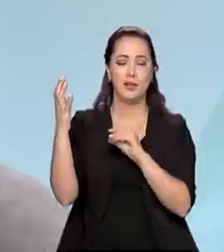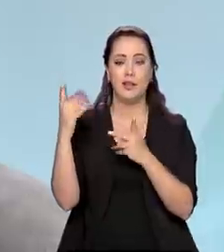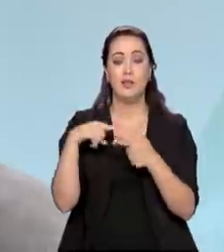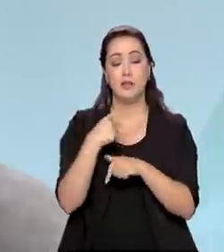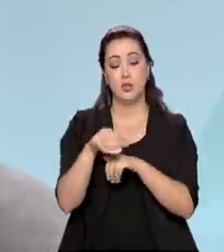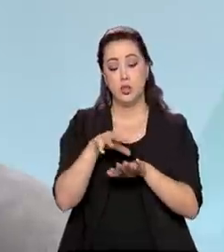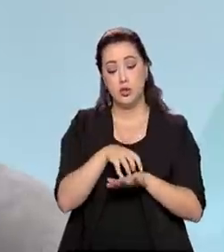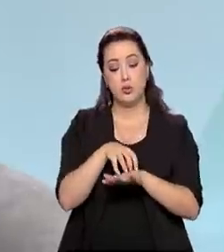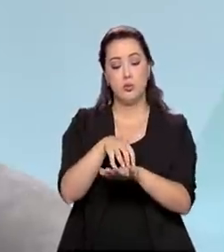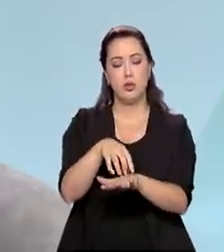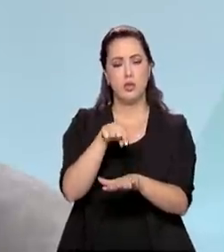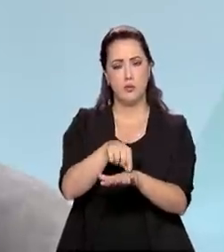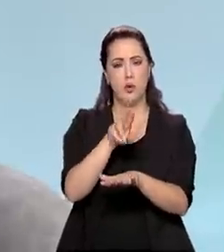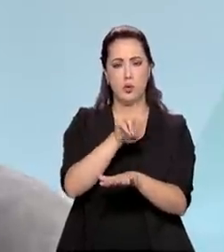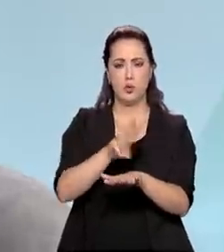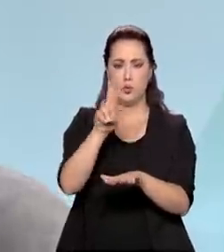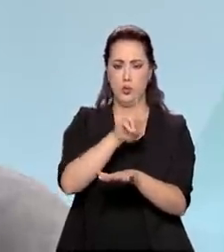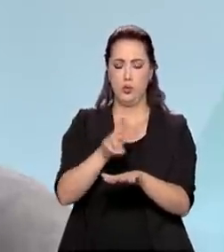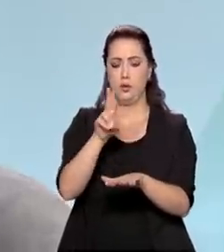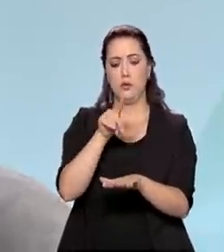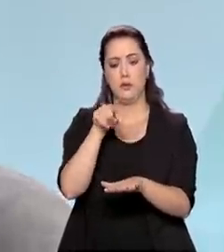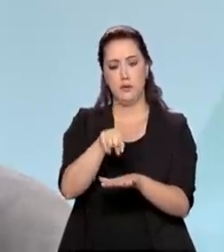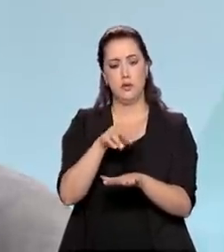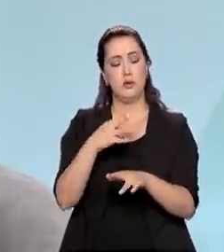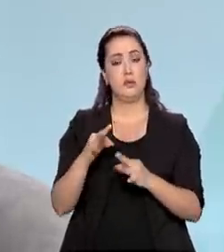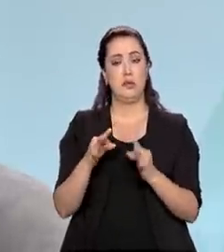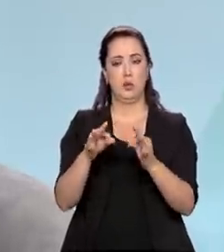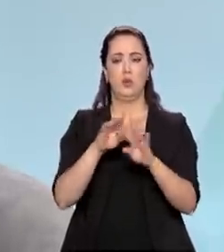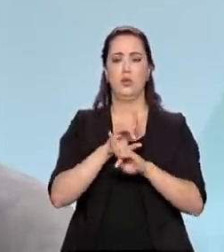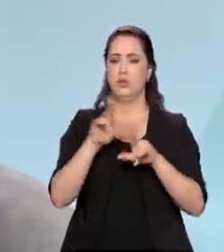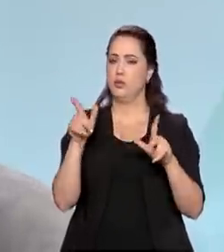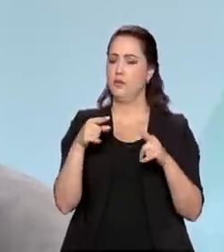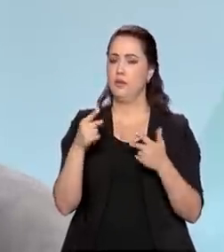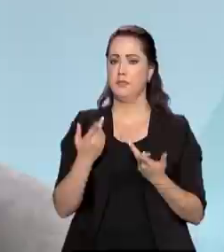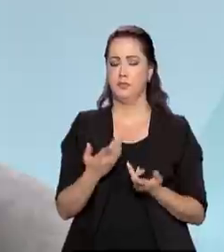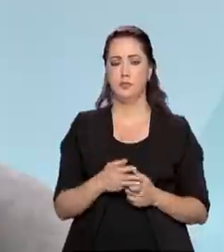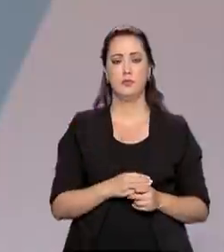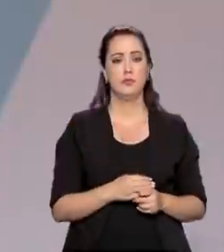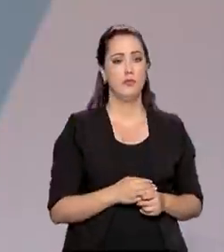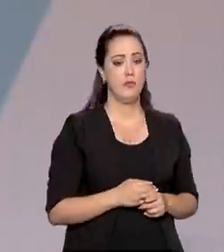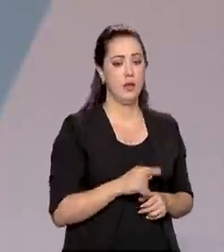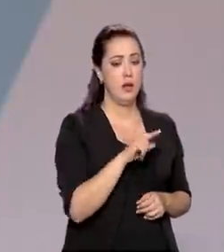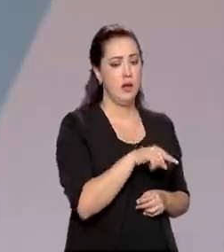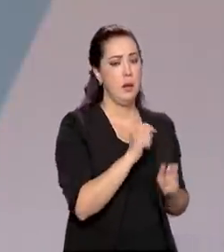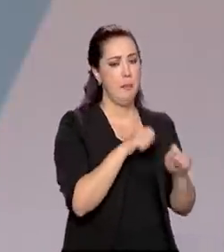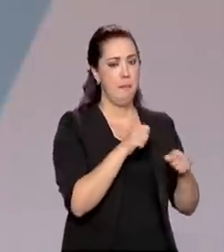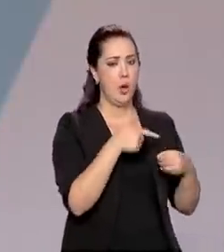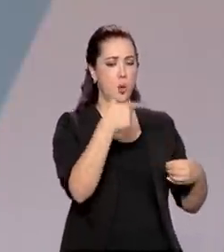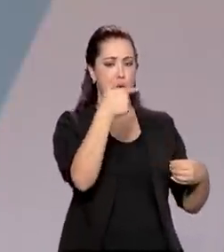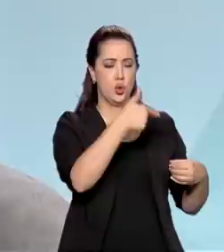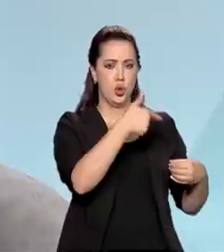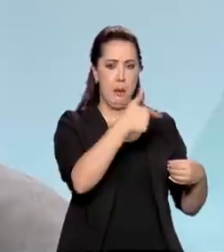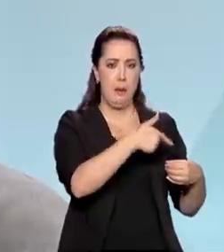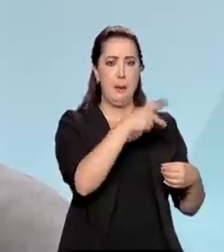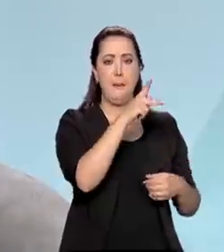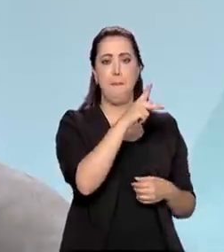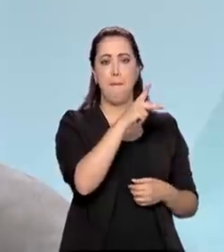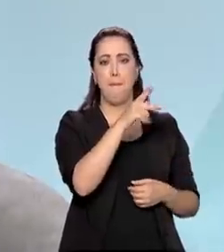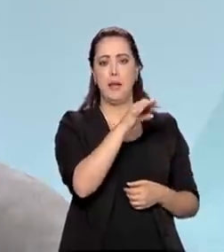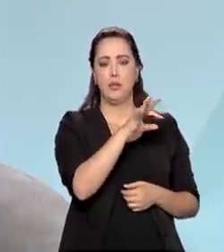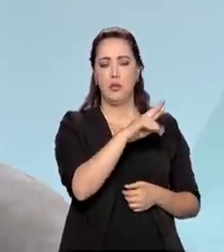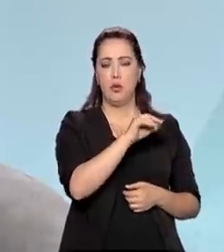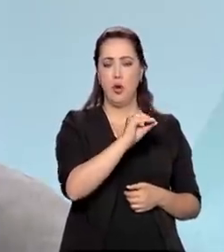em uso dessa tecnologia. Híbrida com petróleo e álcool. Isso. Depois